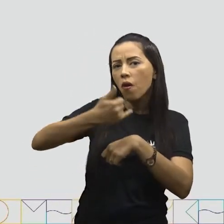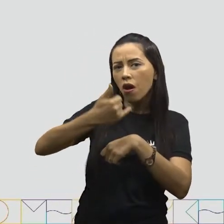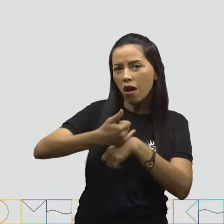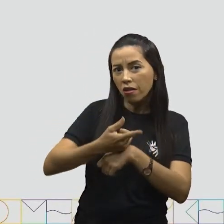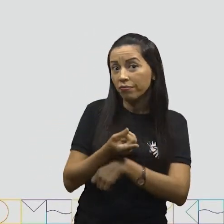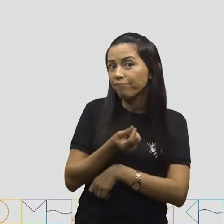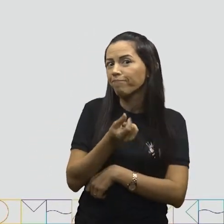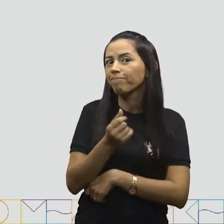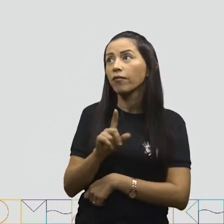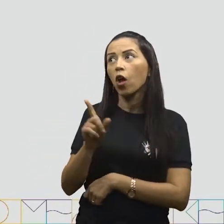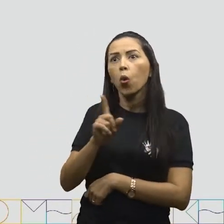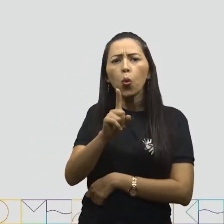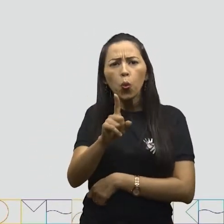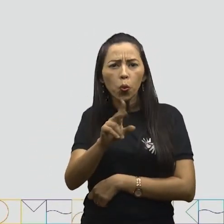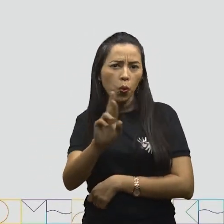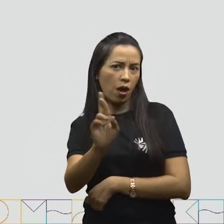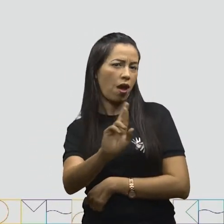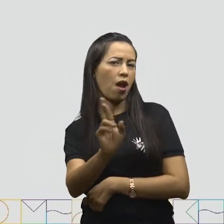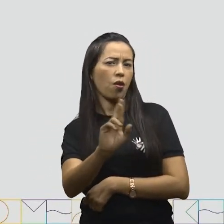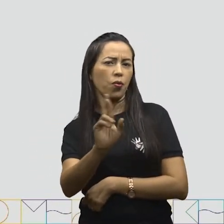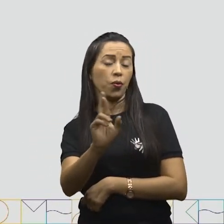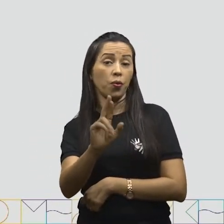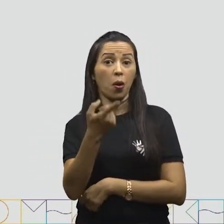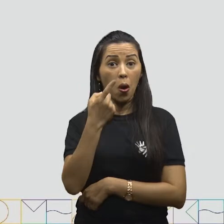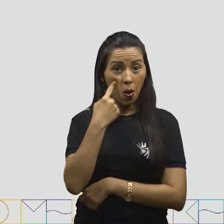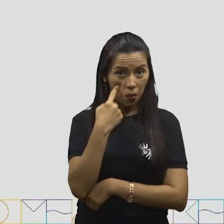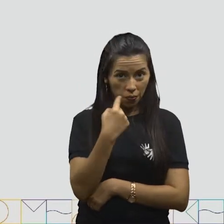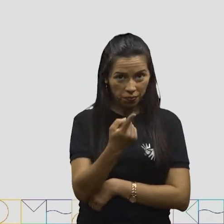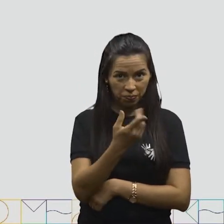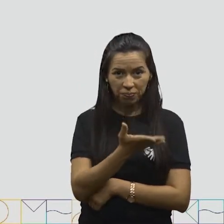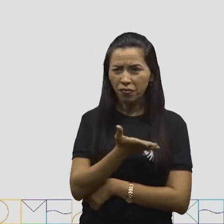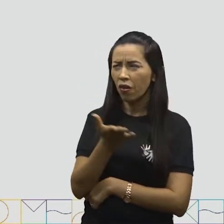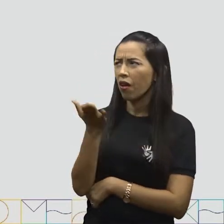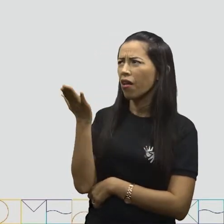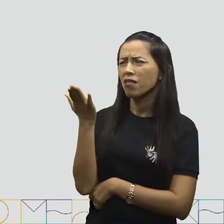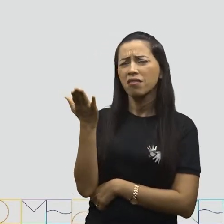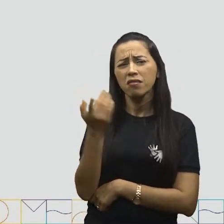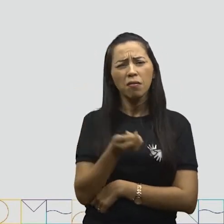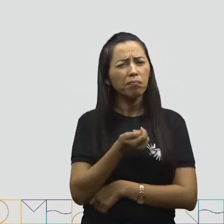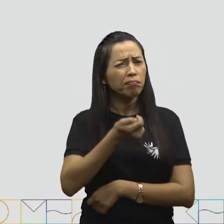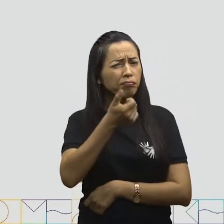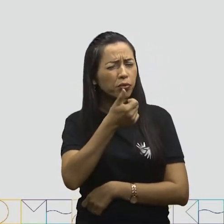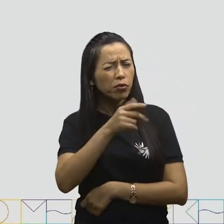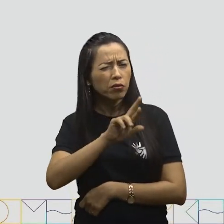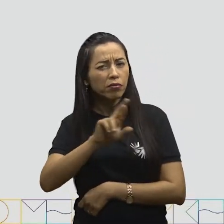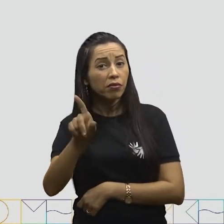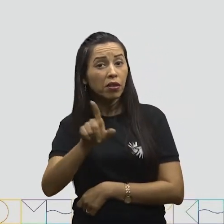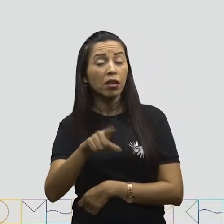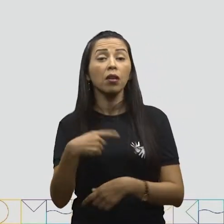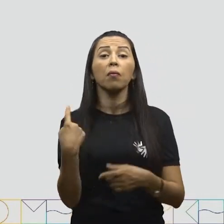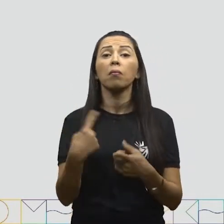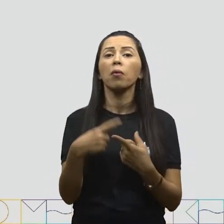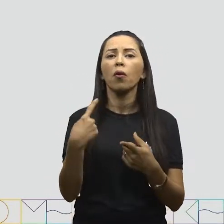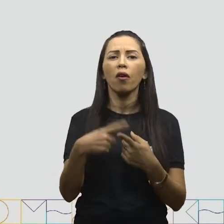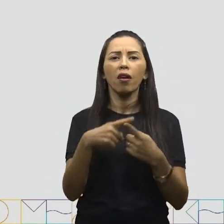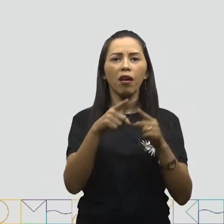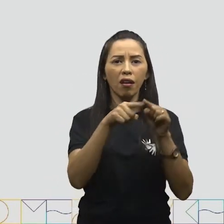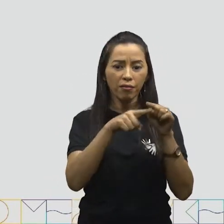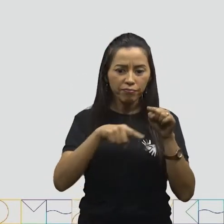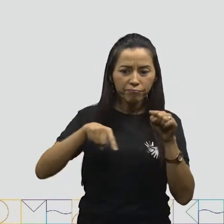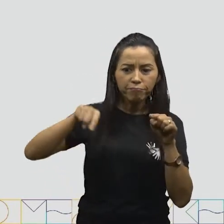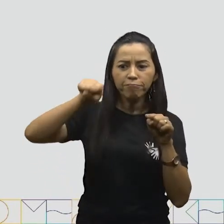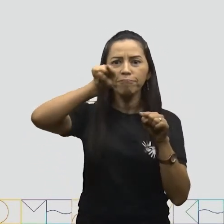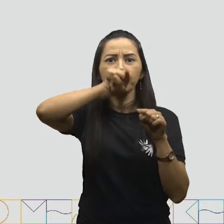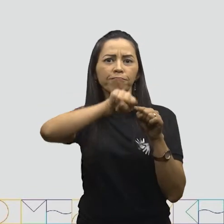de um real. E olha só, essa moeda é um pouco diferente. Por quê? Dentro ela é